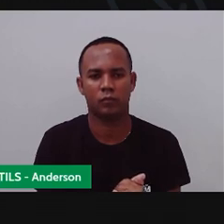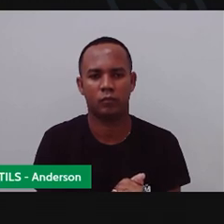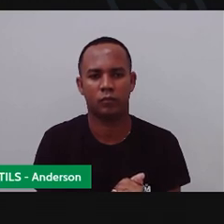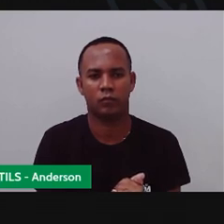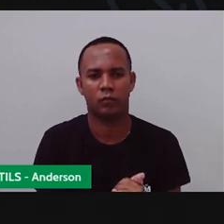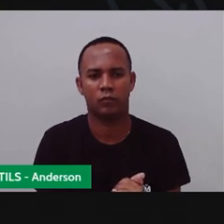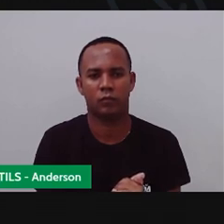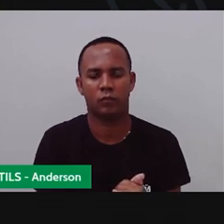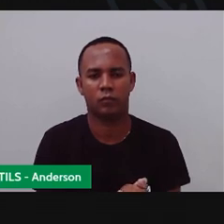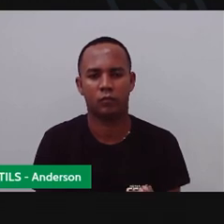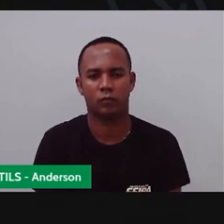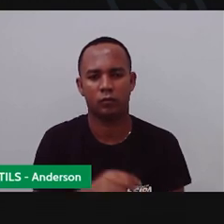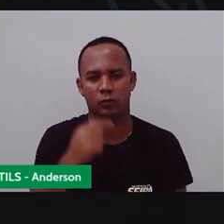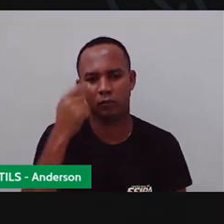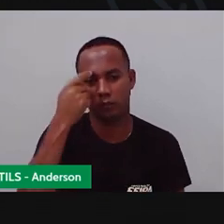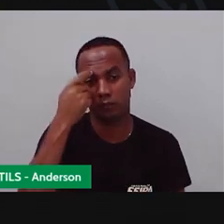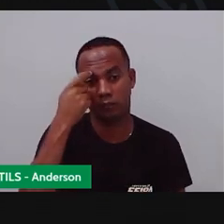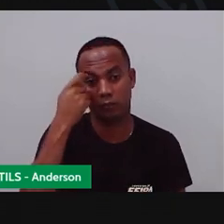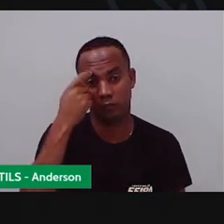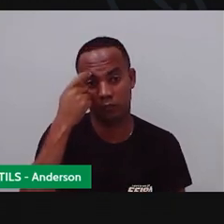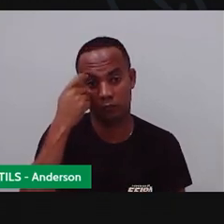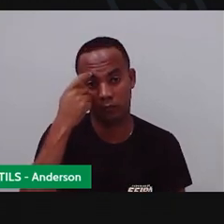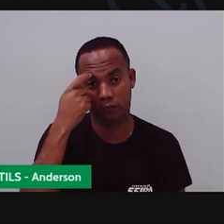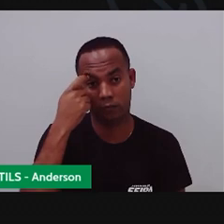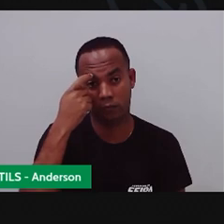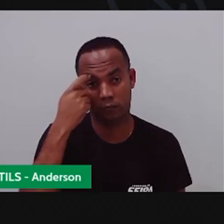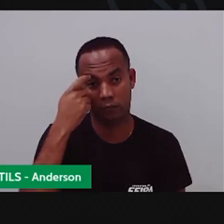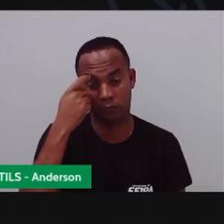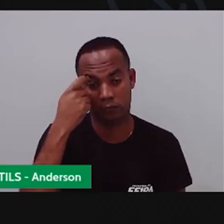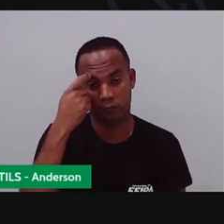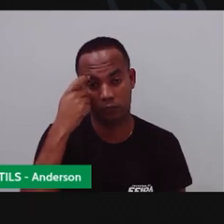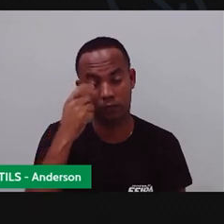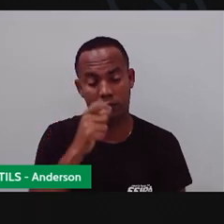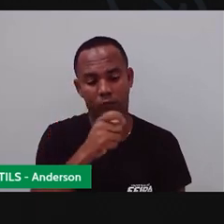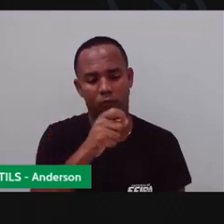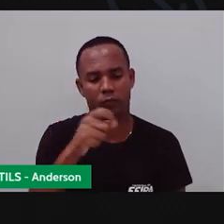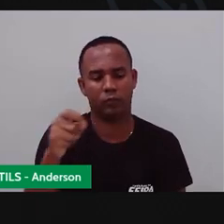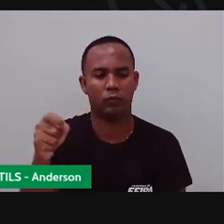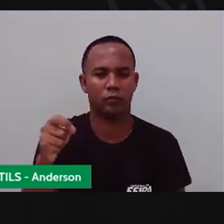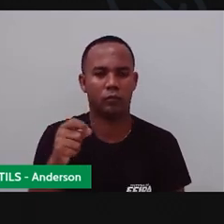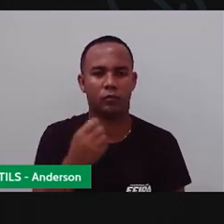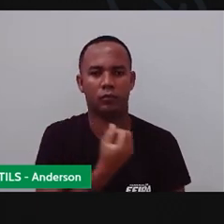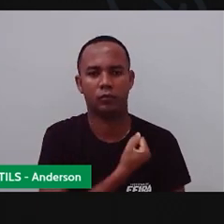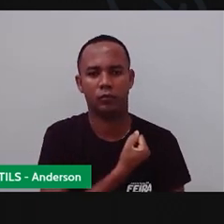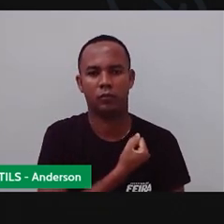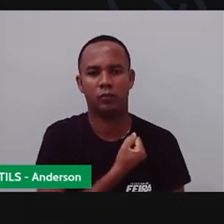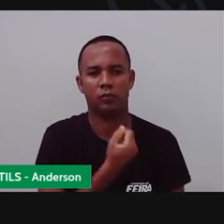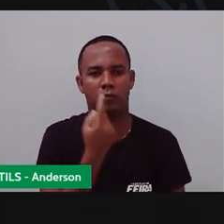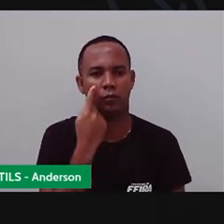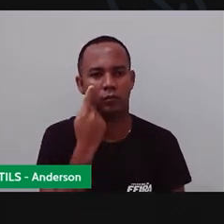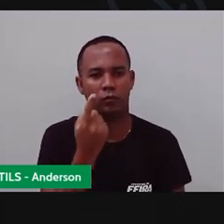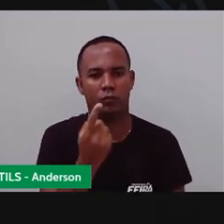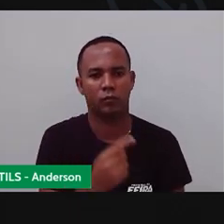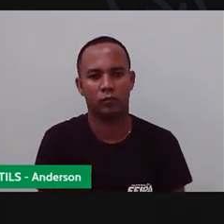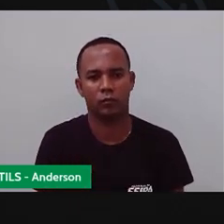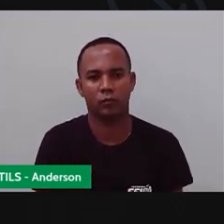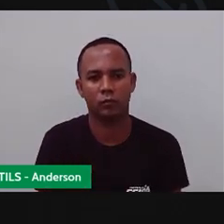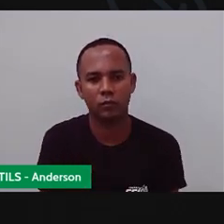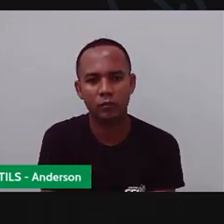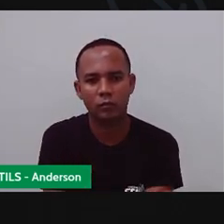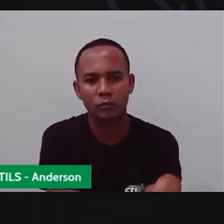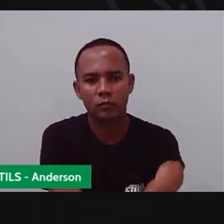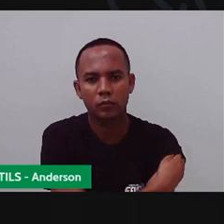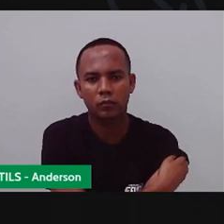Oito, nove... Dez, onze, doze. A gente vai escrevendo os numerais agora. Olha o que a Pró fez aqui, ó. Ela